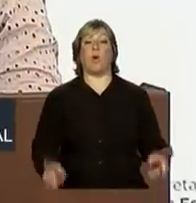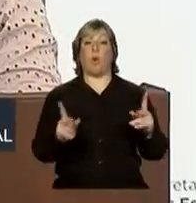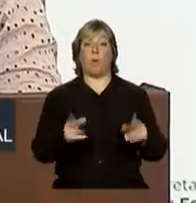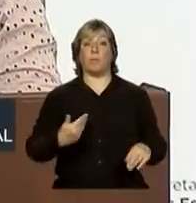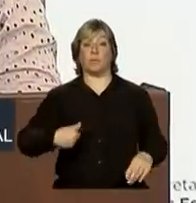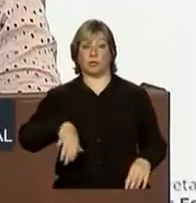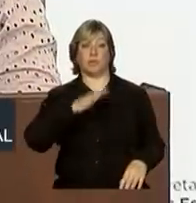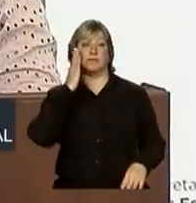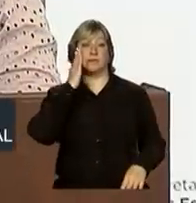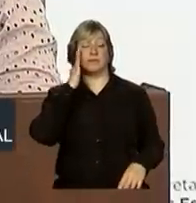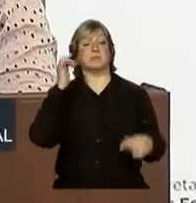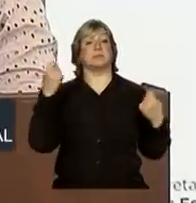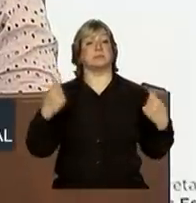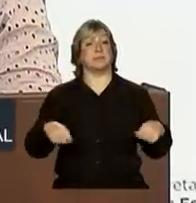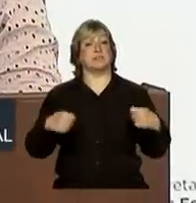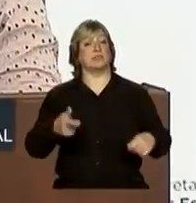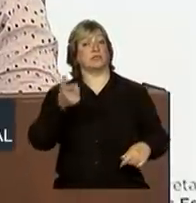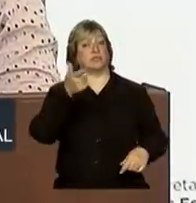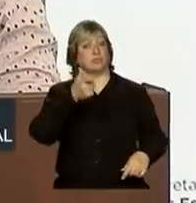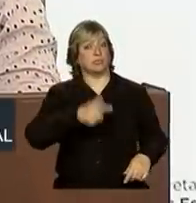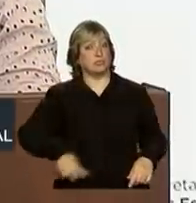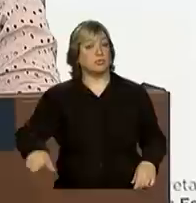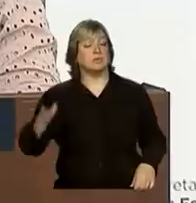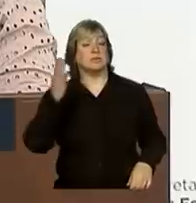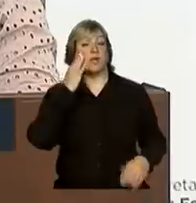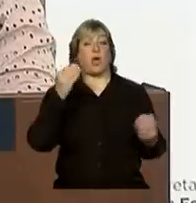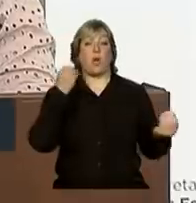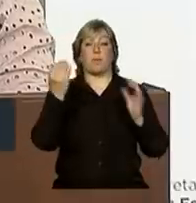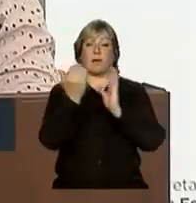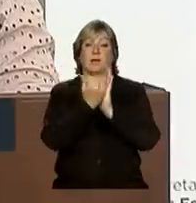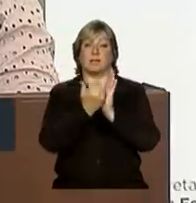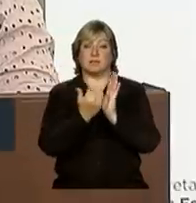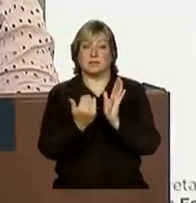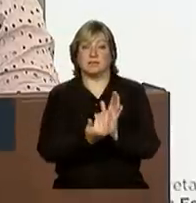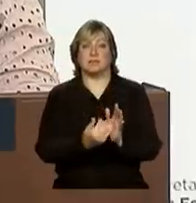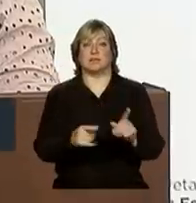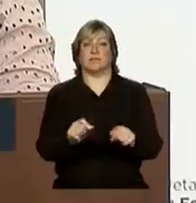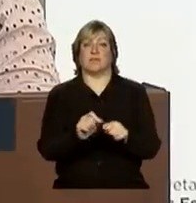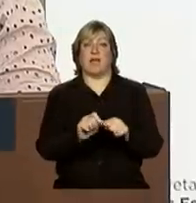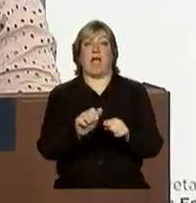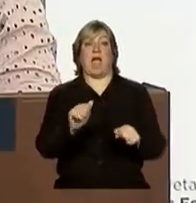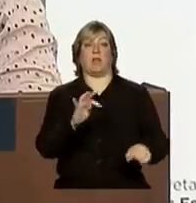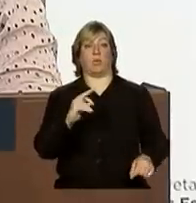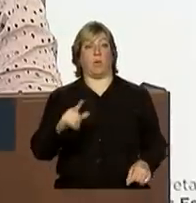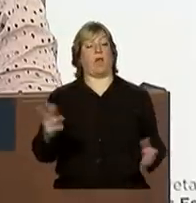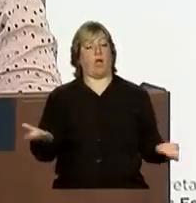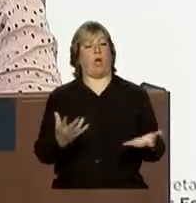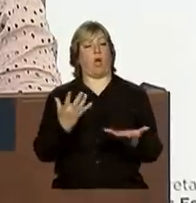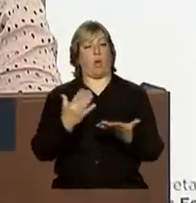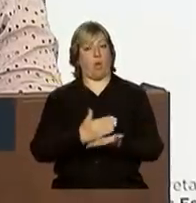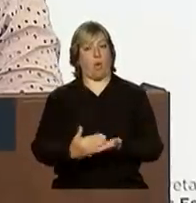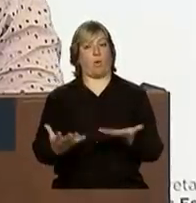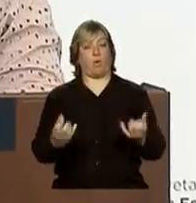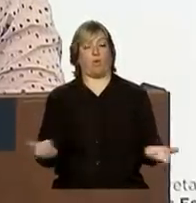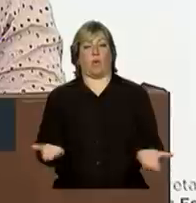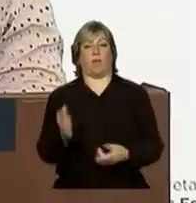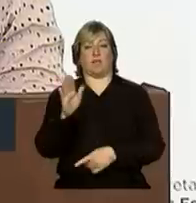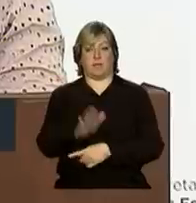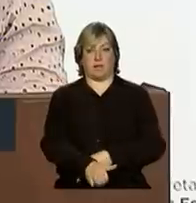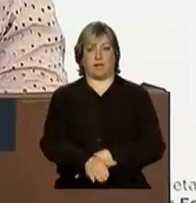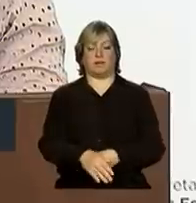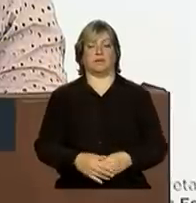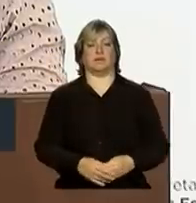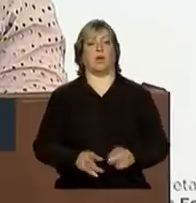precisamos revisitar nossa agenda e atualizá-la. Vamos começar a fazer isso hoje à tarde.